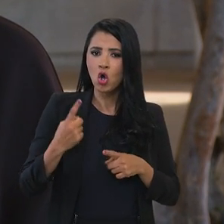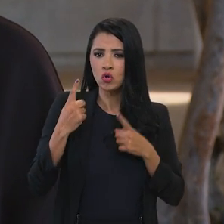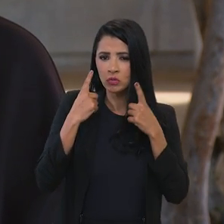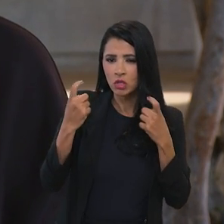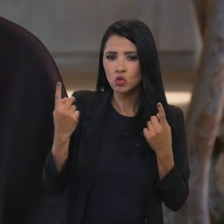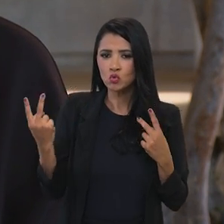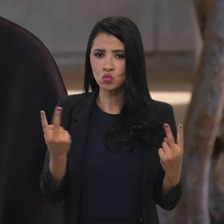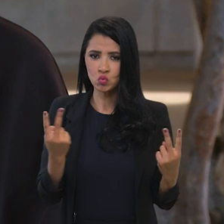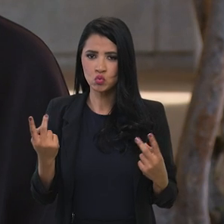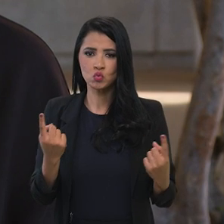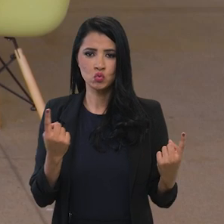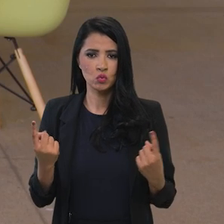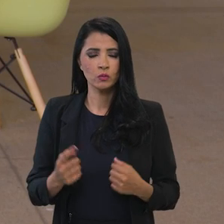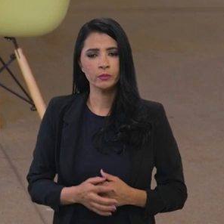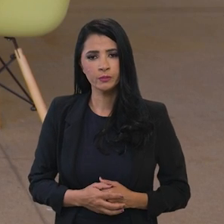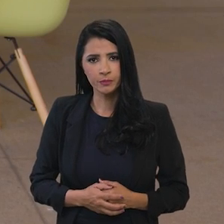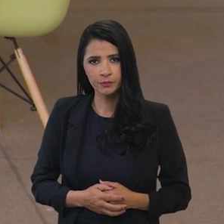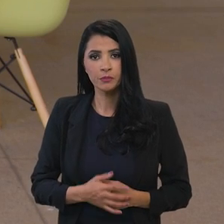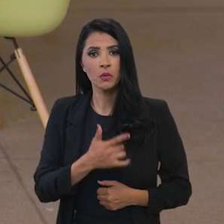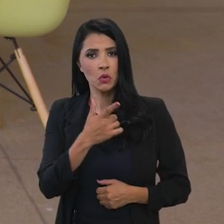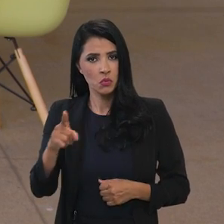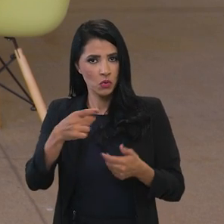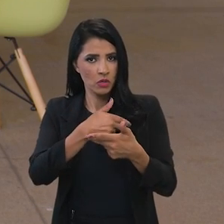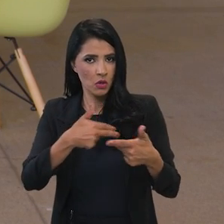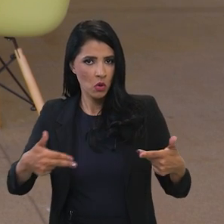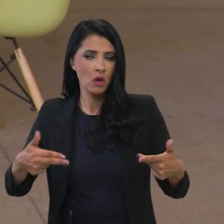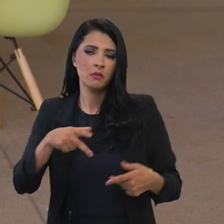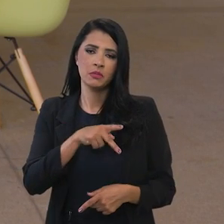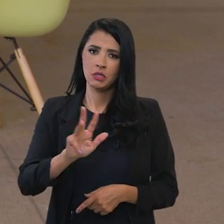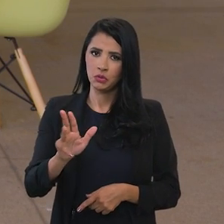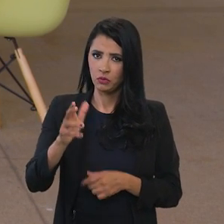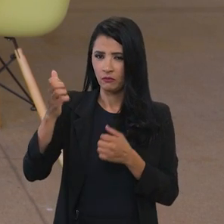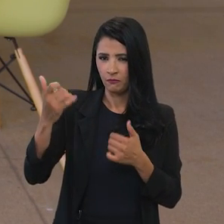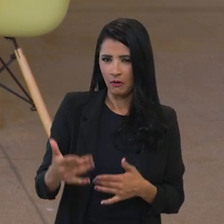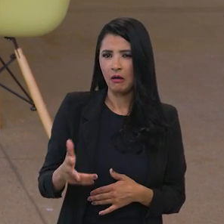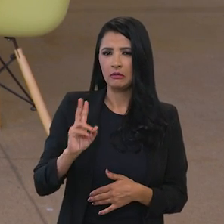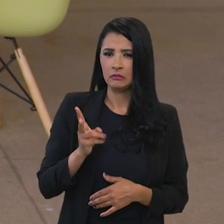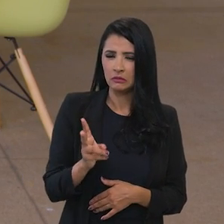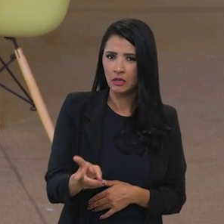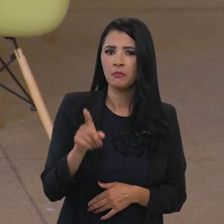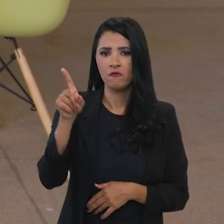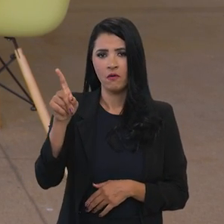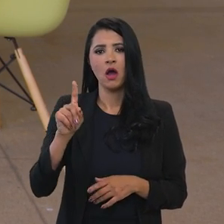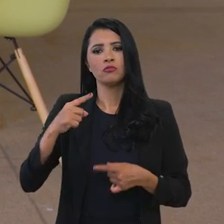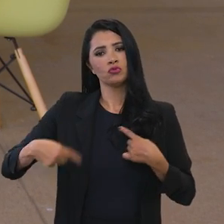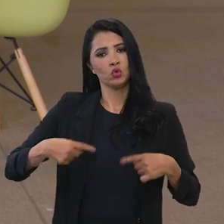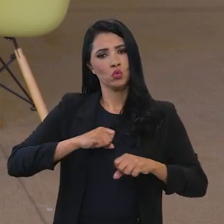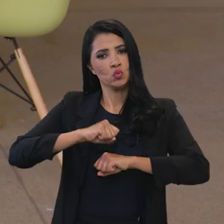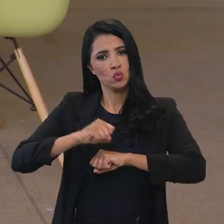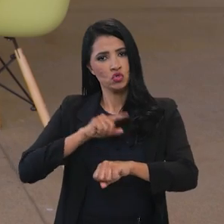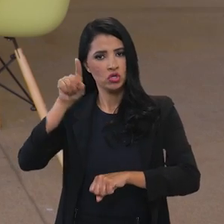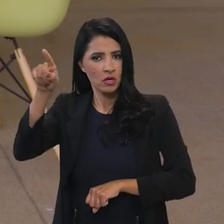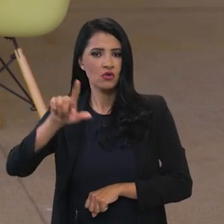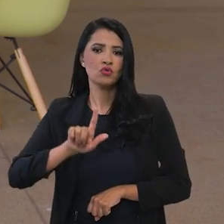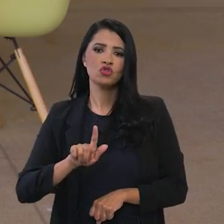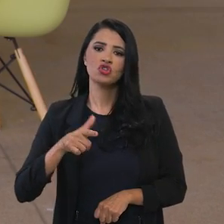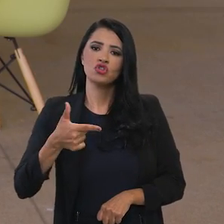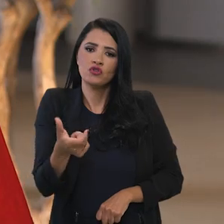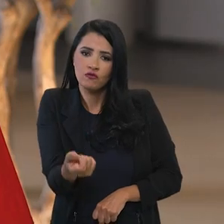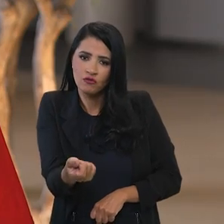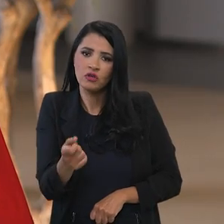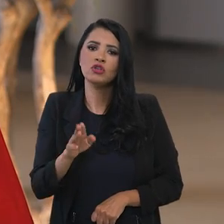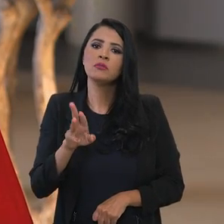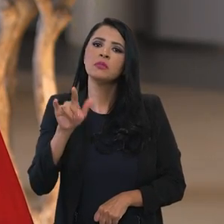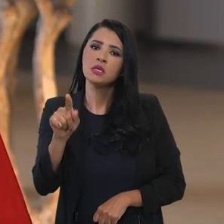atende os interesses dos dois lados agora uma outra coisa que o presidente Lula tem falado vai discutir inclusive nas cúpulas do G20 BRICS